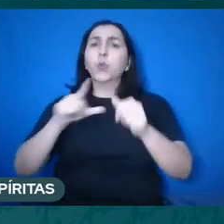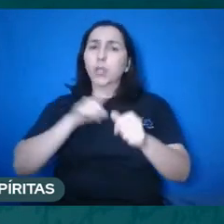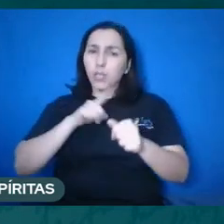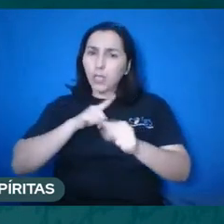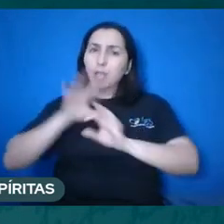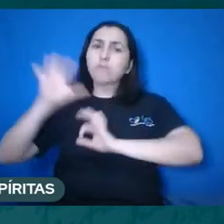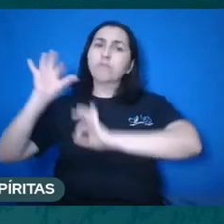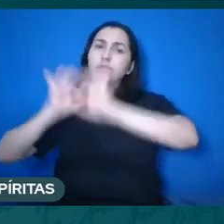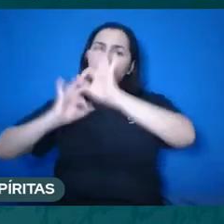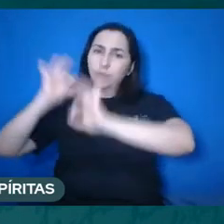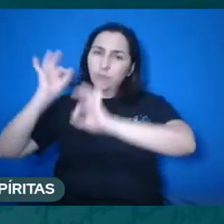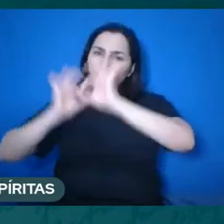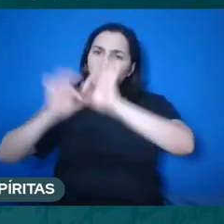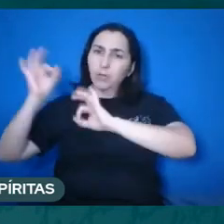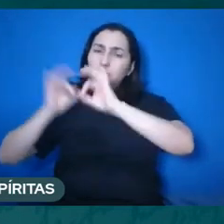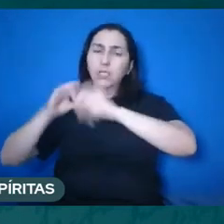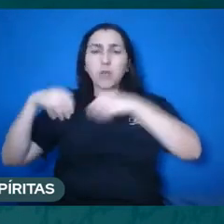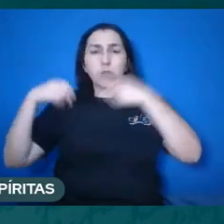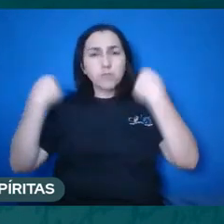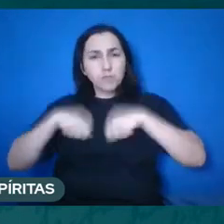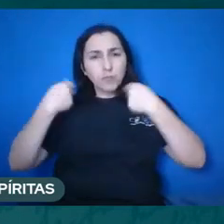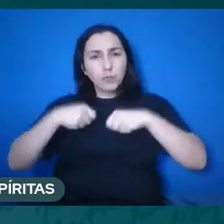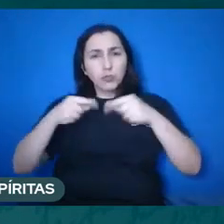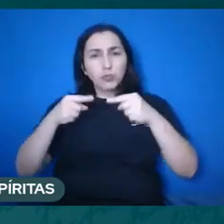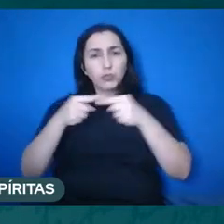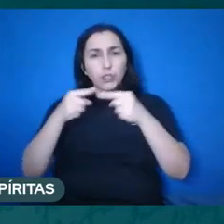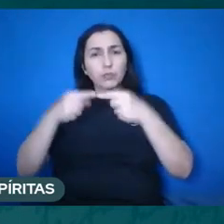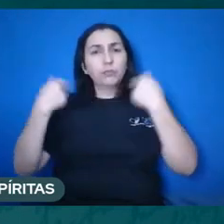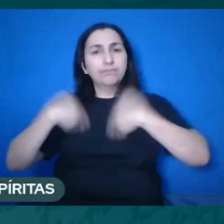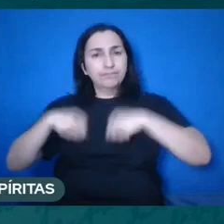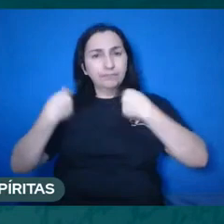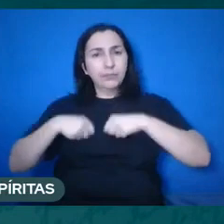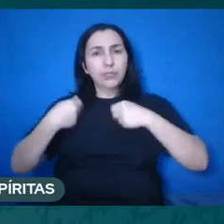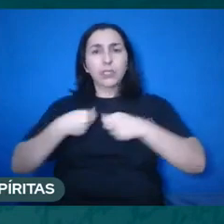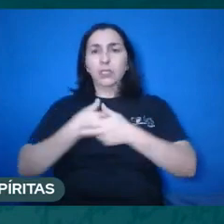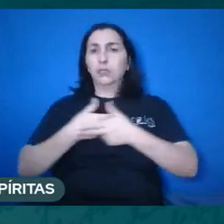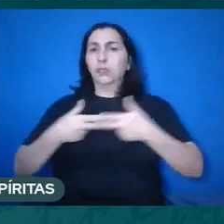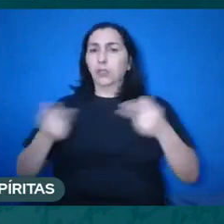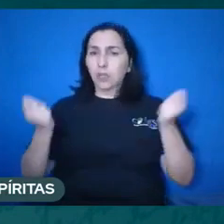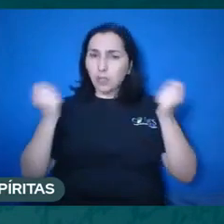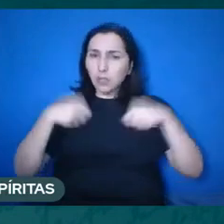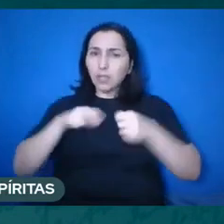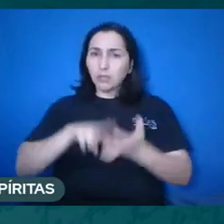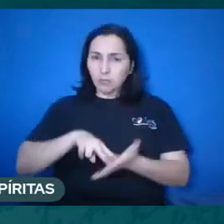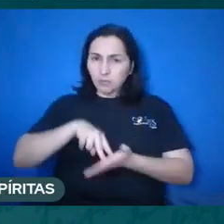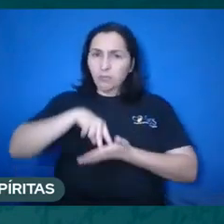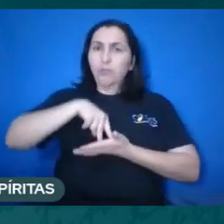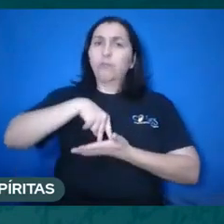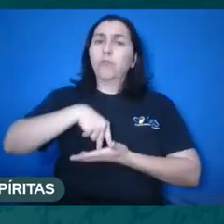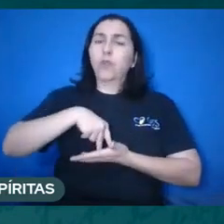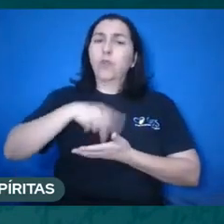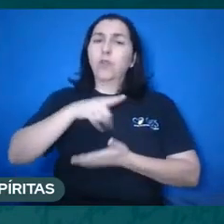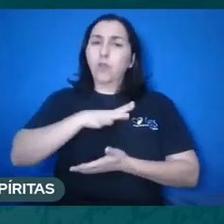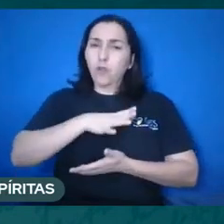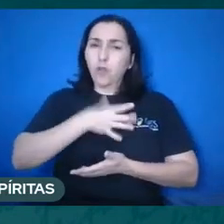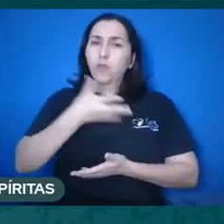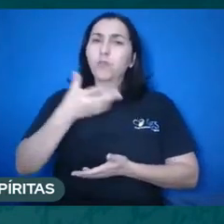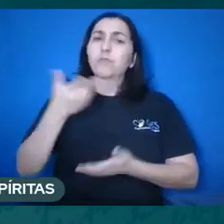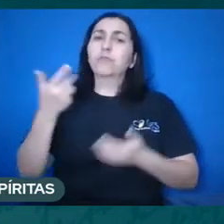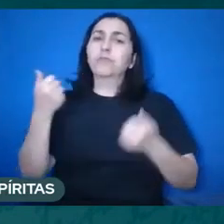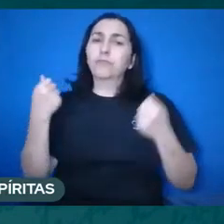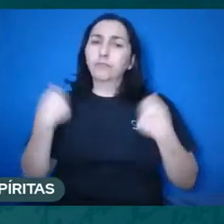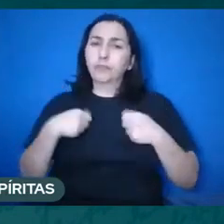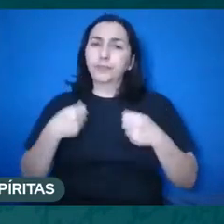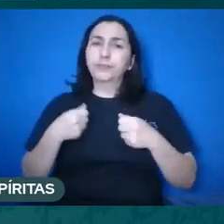proporcional à nossa necessidade e que não esteja nas condições das nossas forças, como disse o bem e o Cristo, meu pai, não